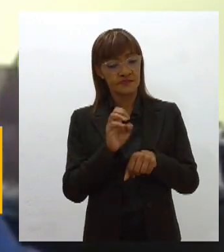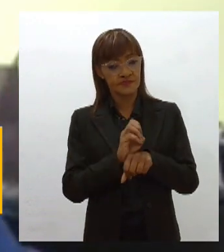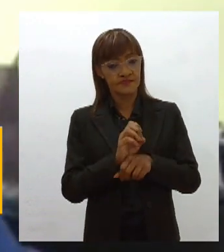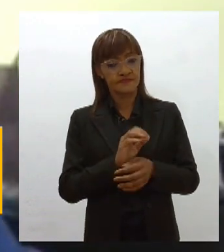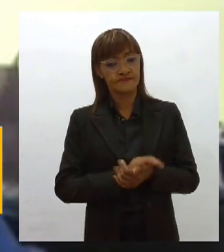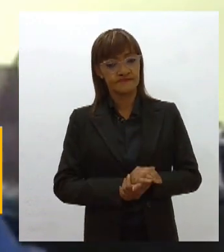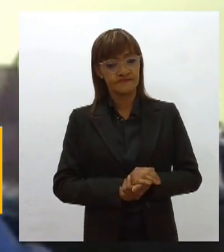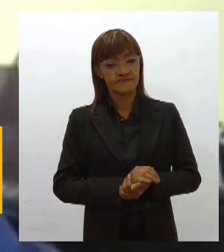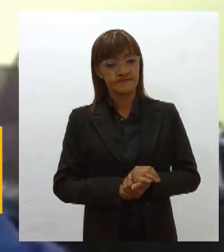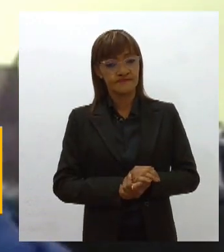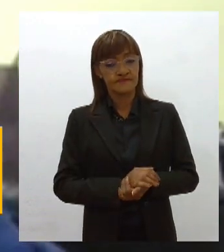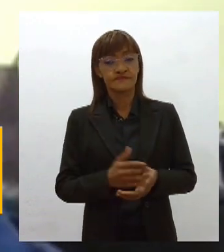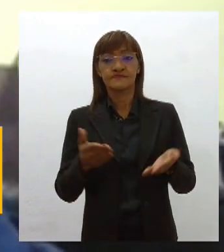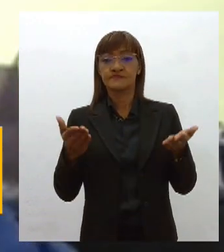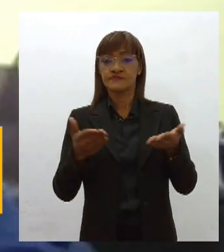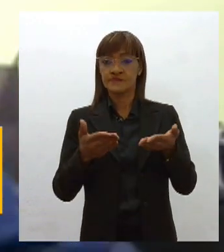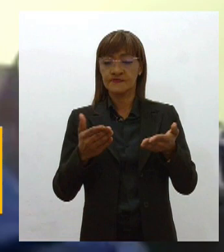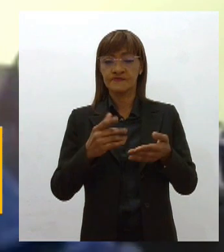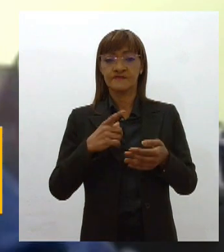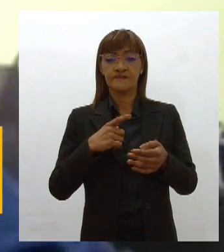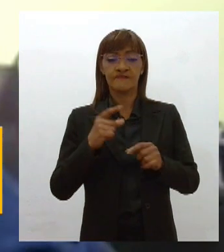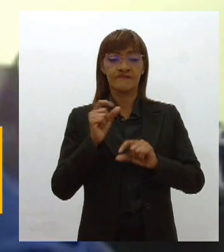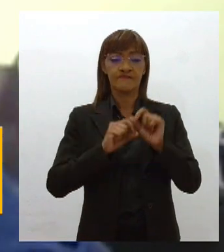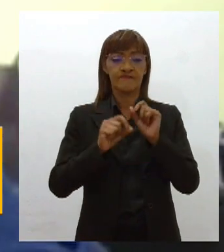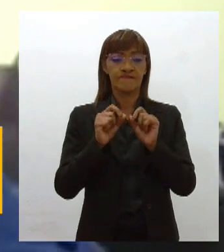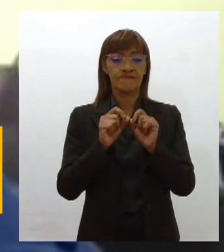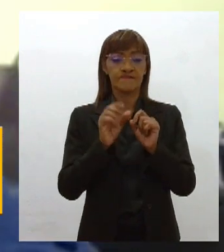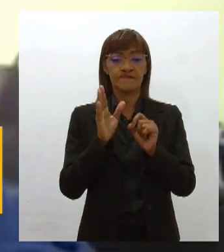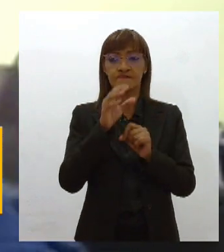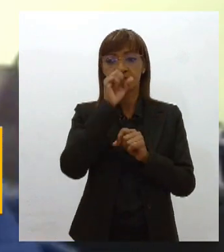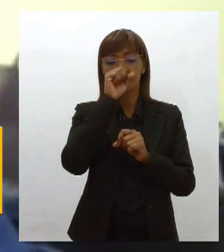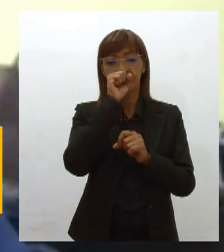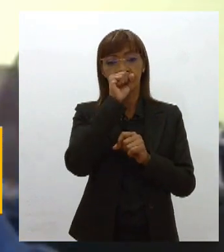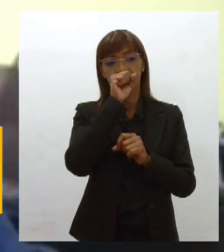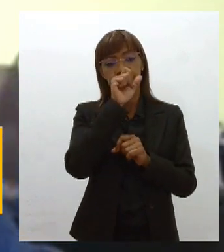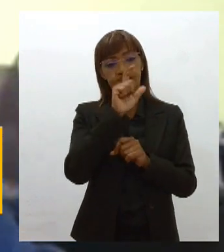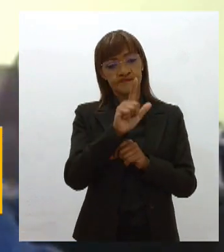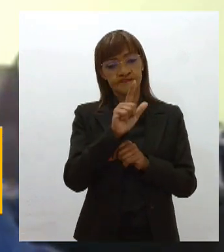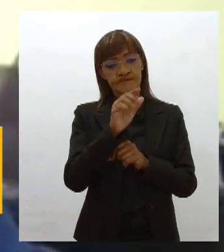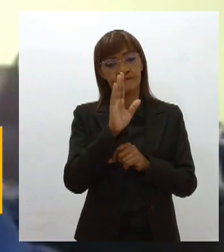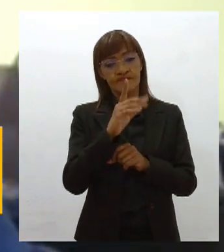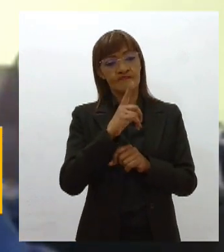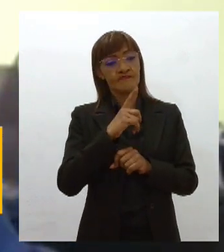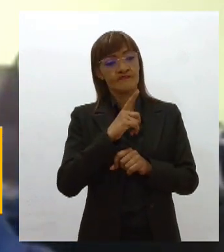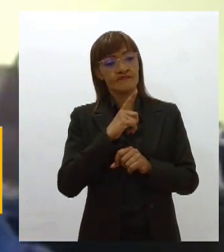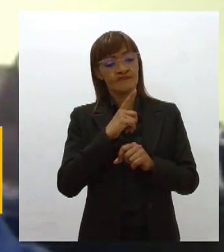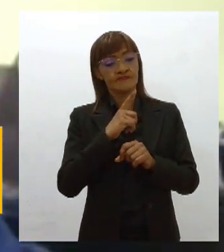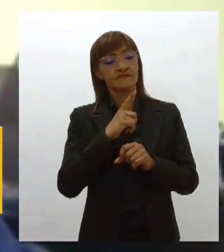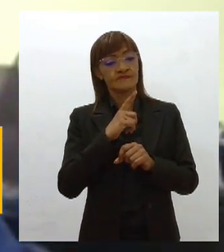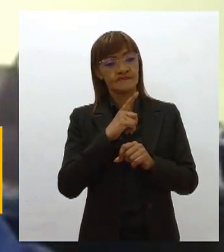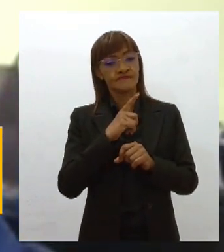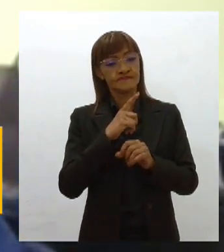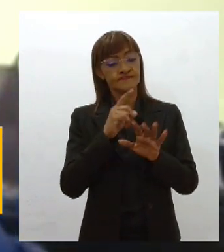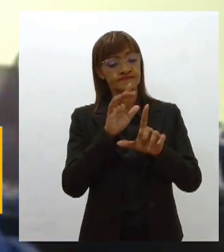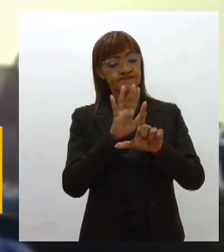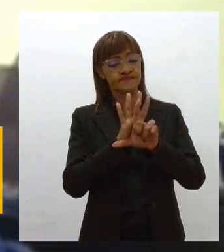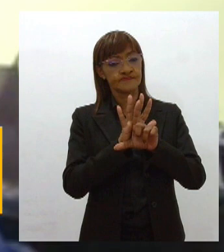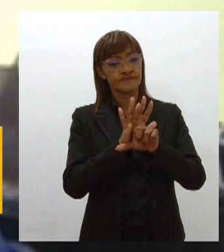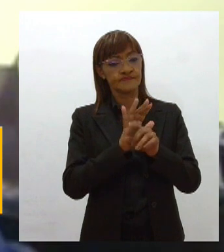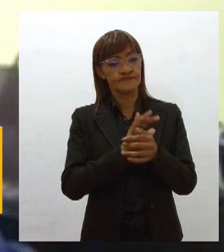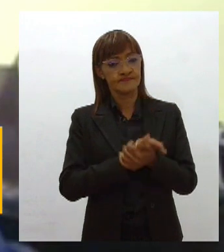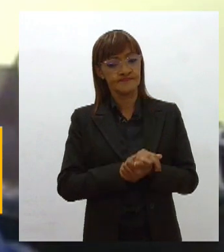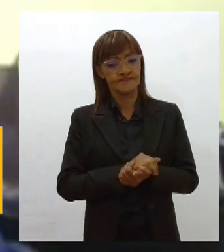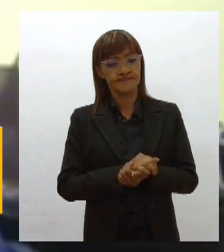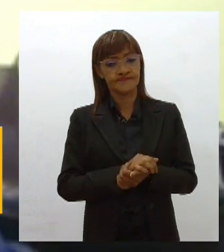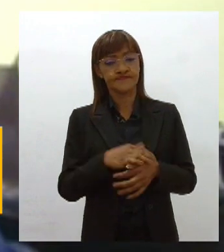Sergipe está fazendo. Então, o município de Laranjeira já tem a lei dos mestres municipal. Então, há exemplo disso, o deputado